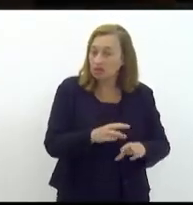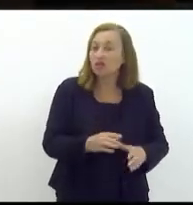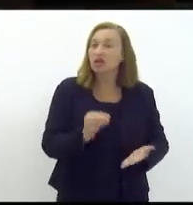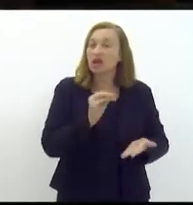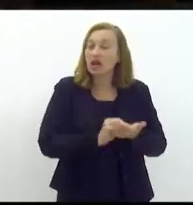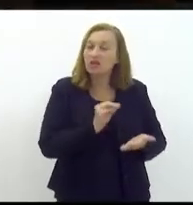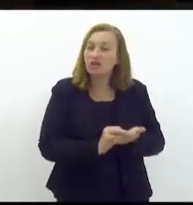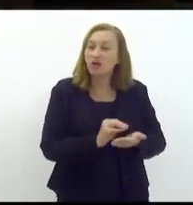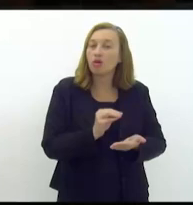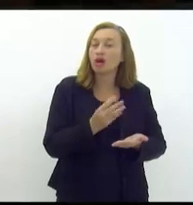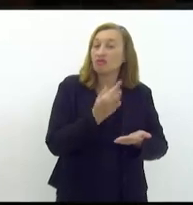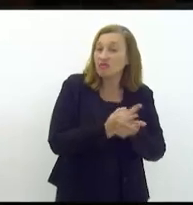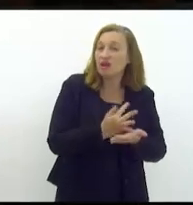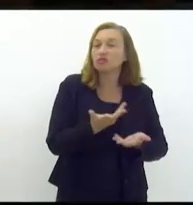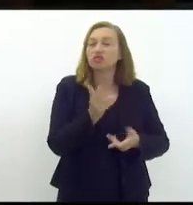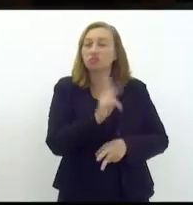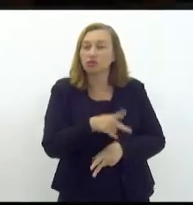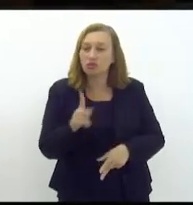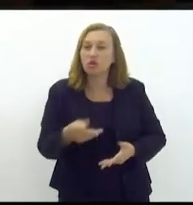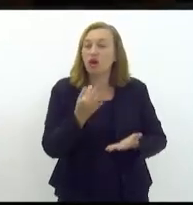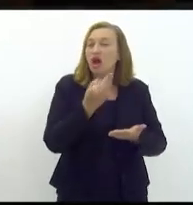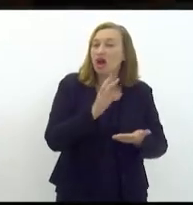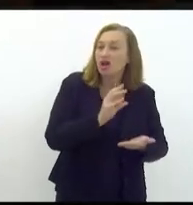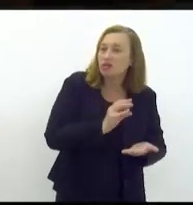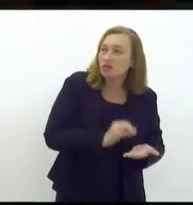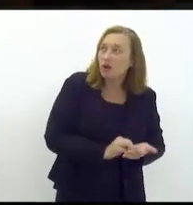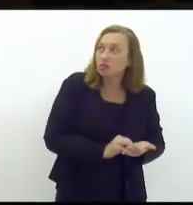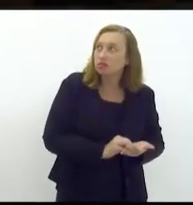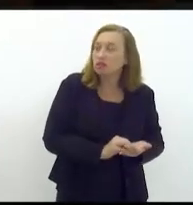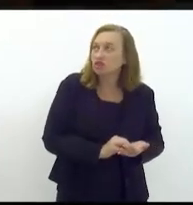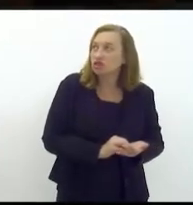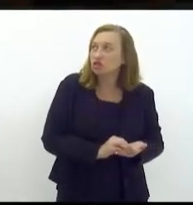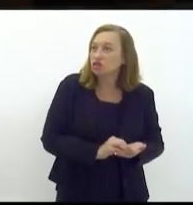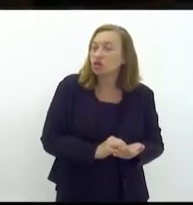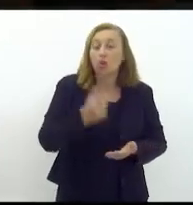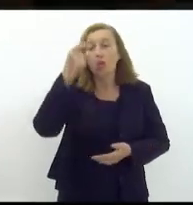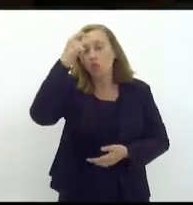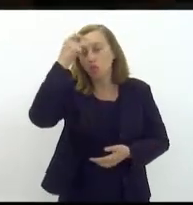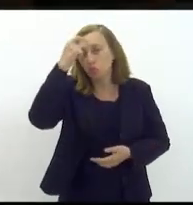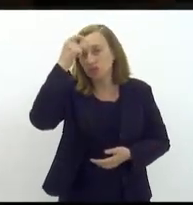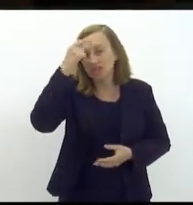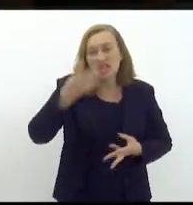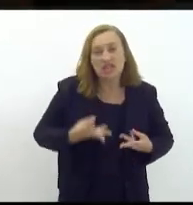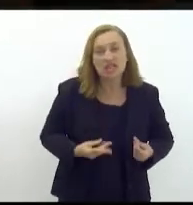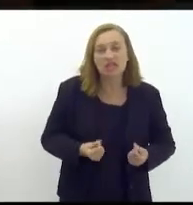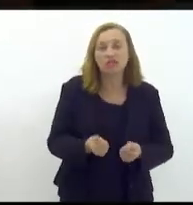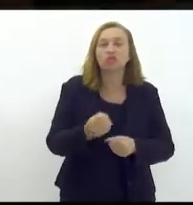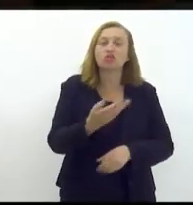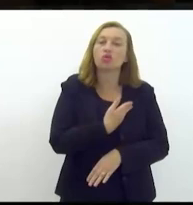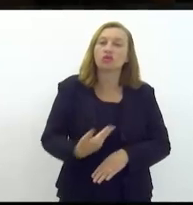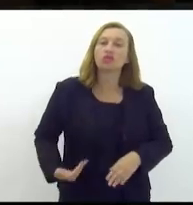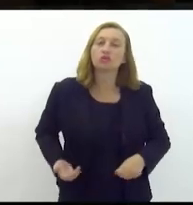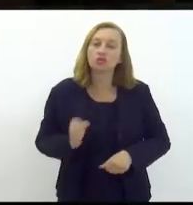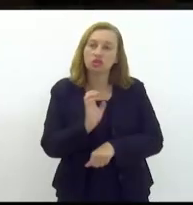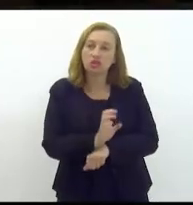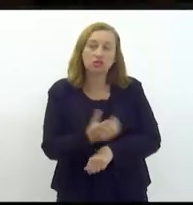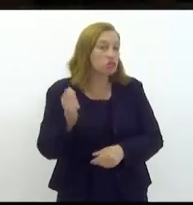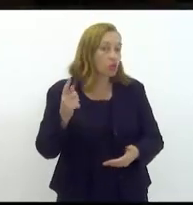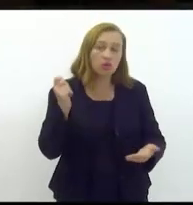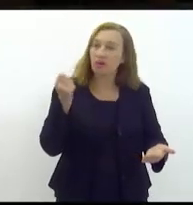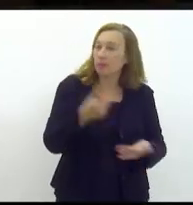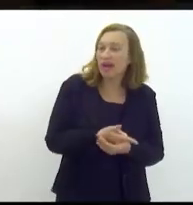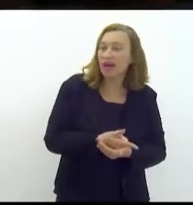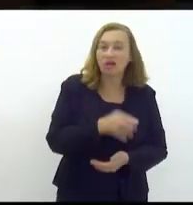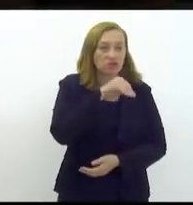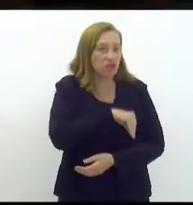falta de professores pela falta de consciência e sensibilidade do governador do Estado que não quer pagar o